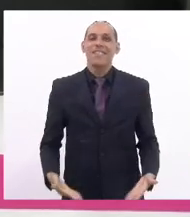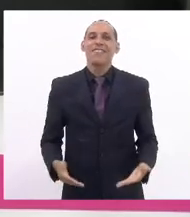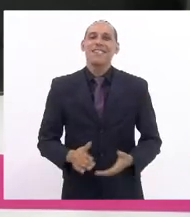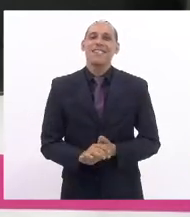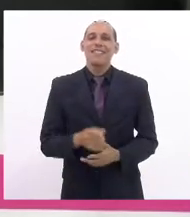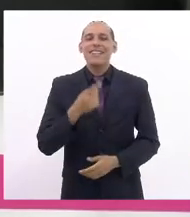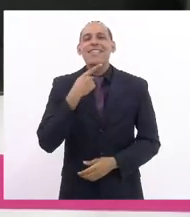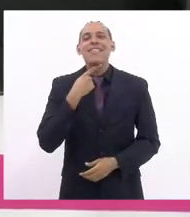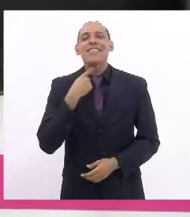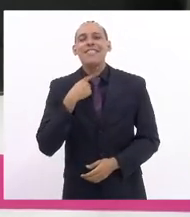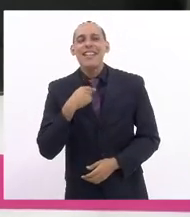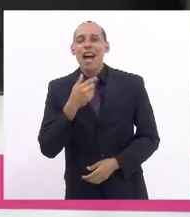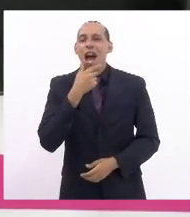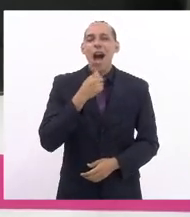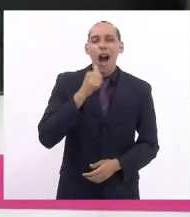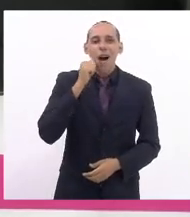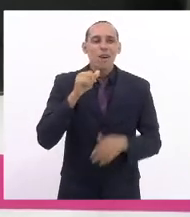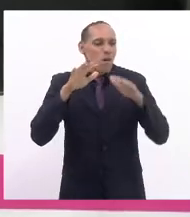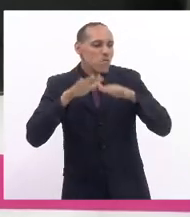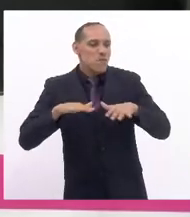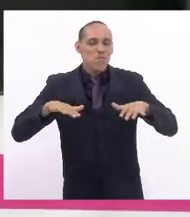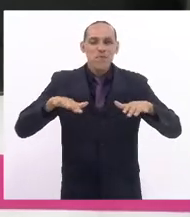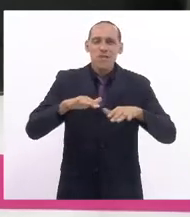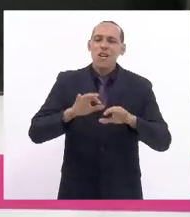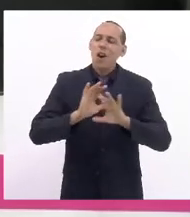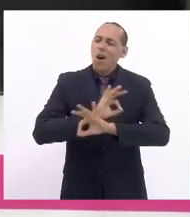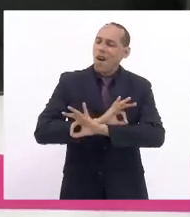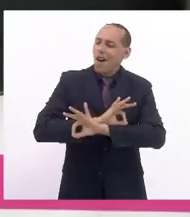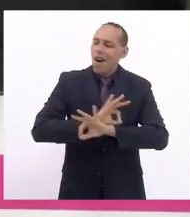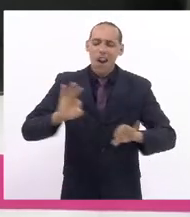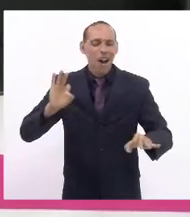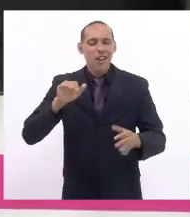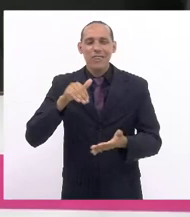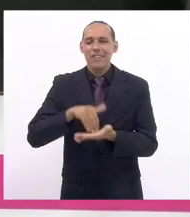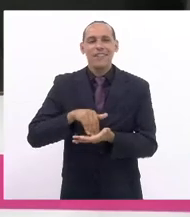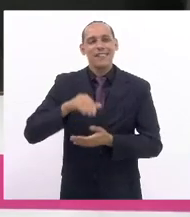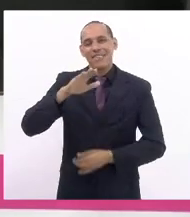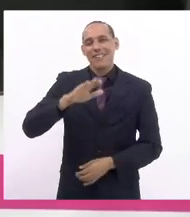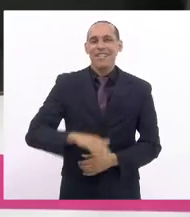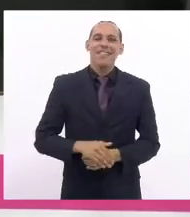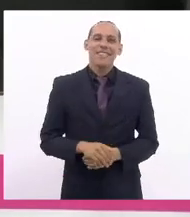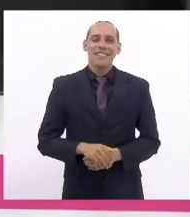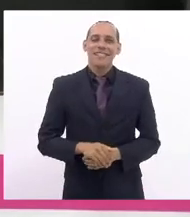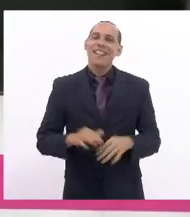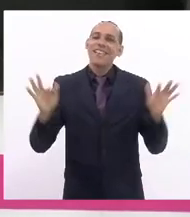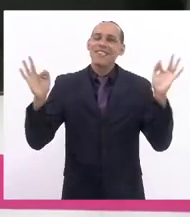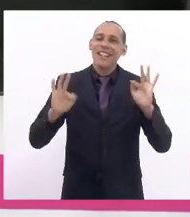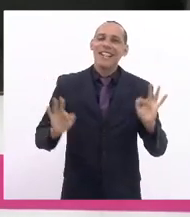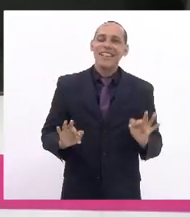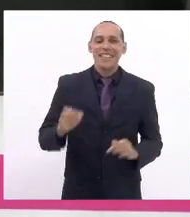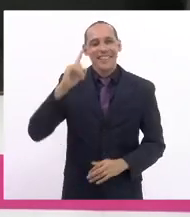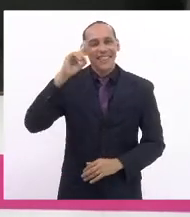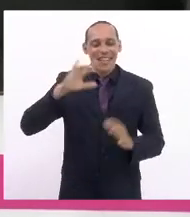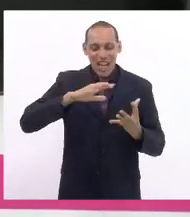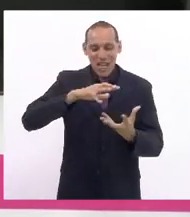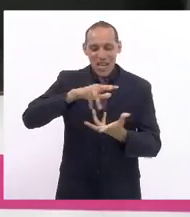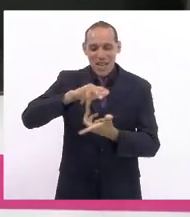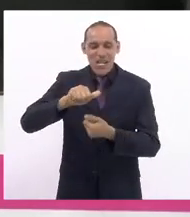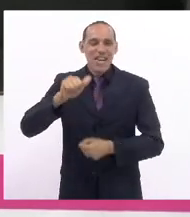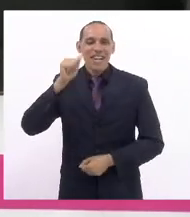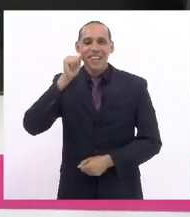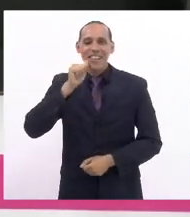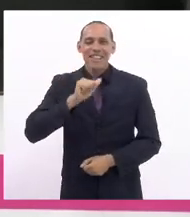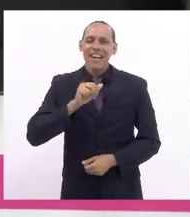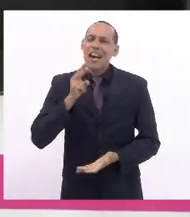e todas um ótimo final de tarde e feliz Dia Internacional da Mulher que